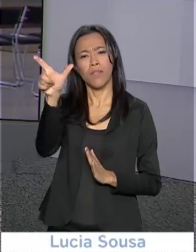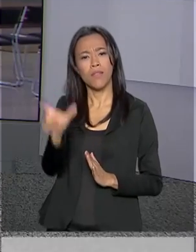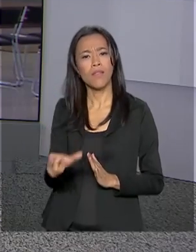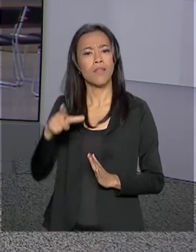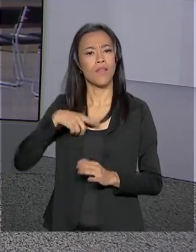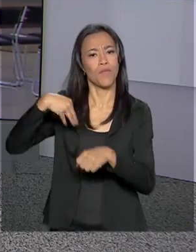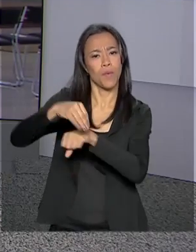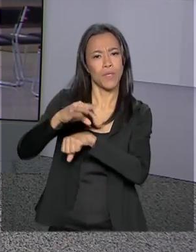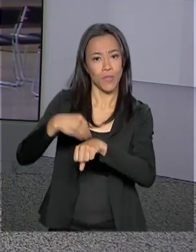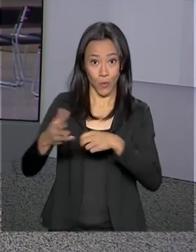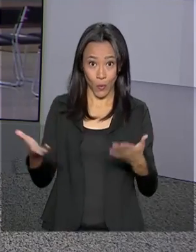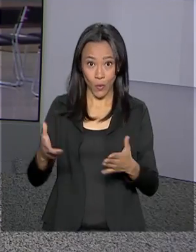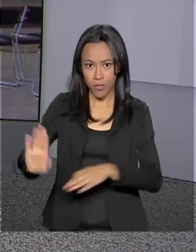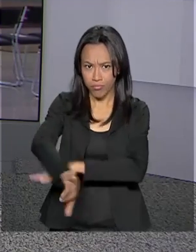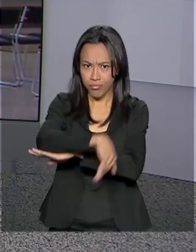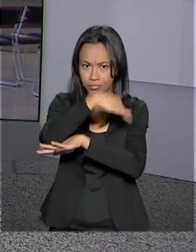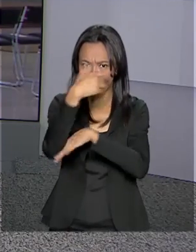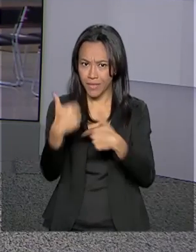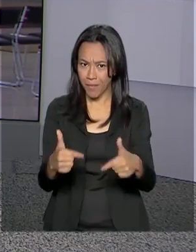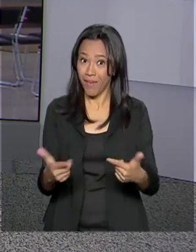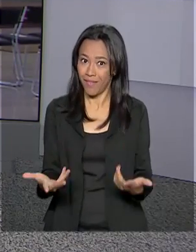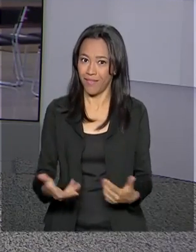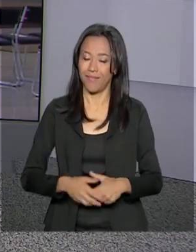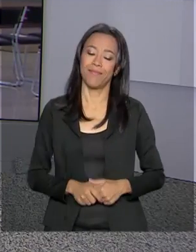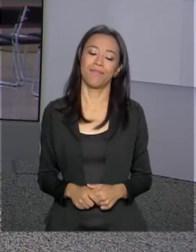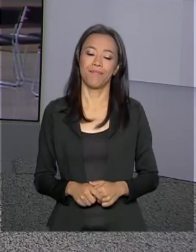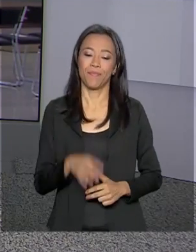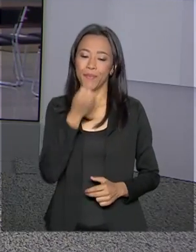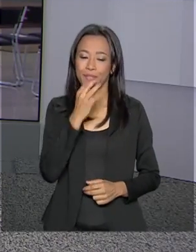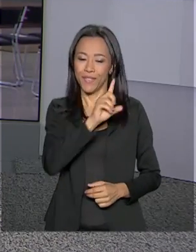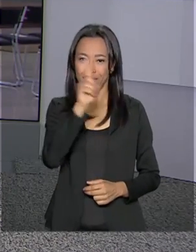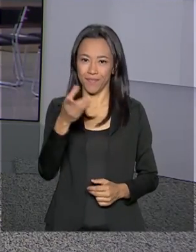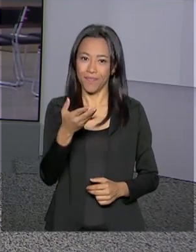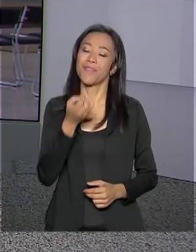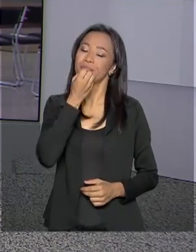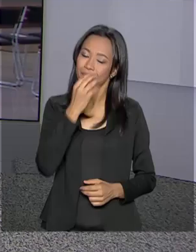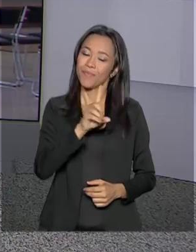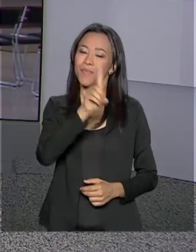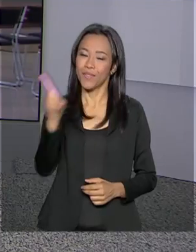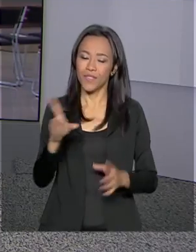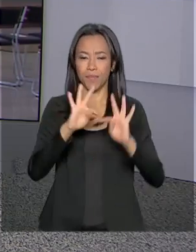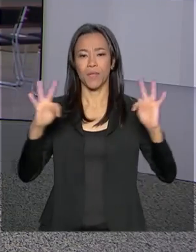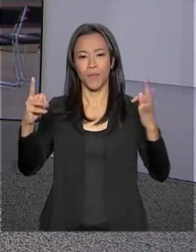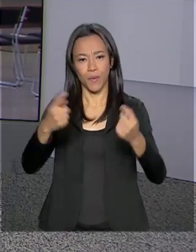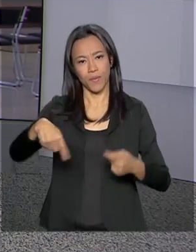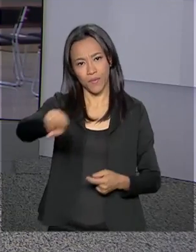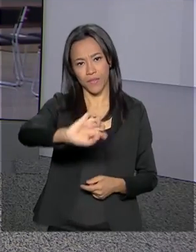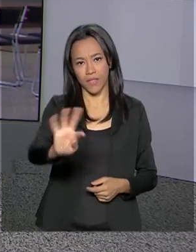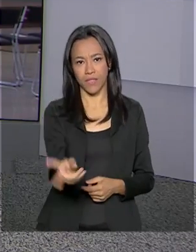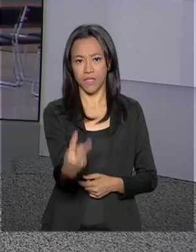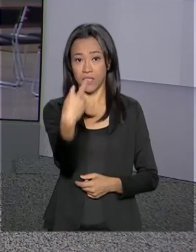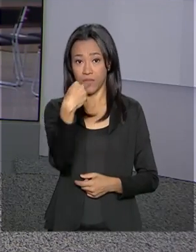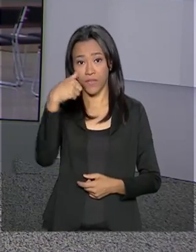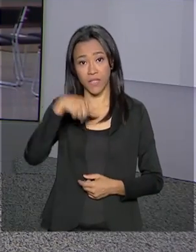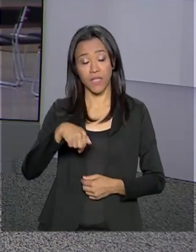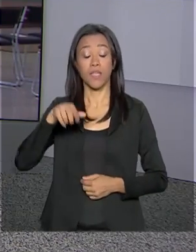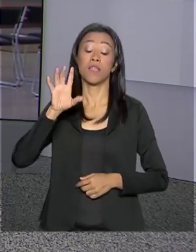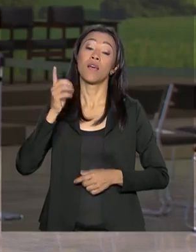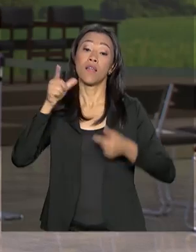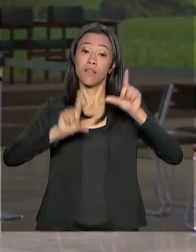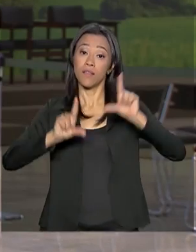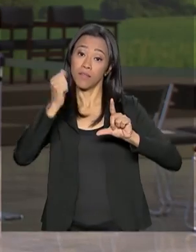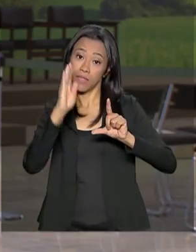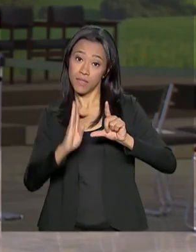gente. Luana, hoje o dia é de agenda cheia, né? Bom dia para você. É isso mesmo, Carla. Bom dia. Bom dia a todos que nos acompanham aqui na TV Brasil.